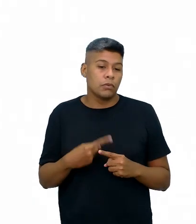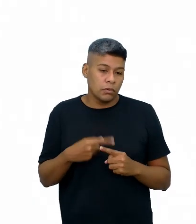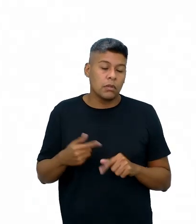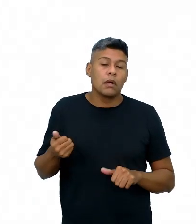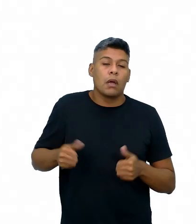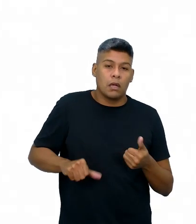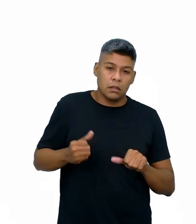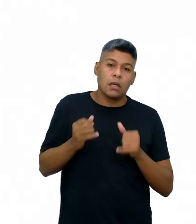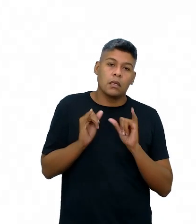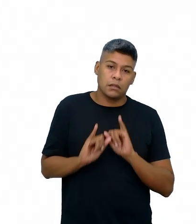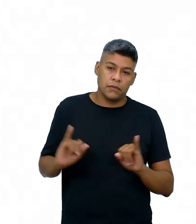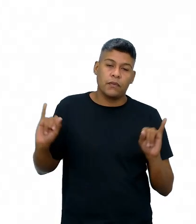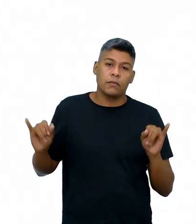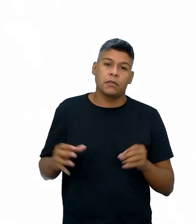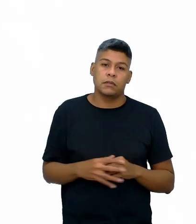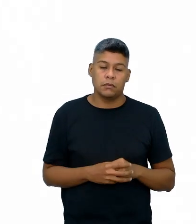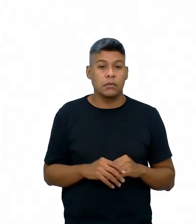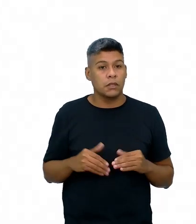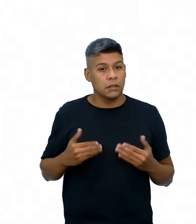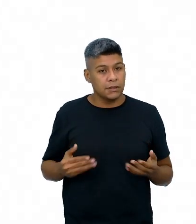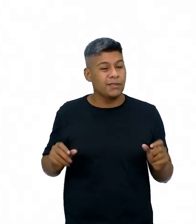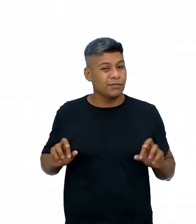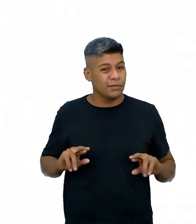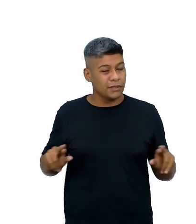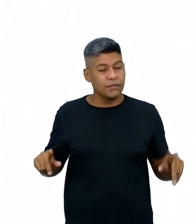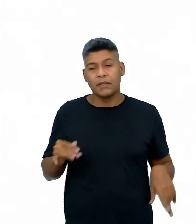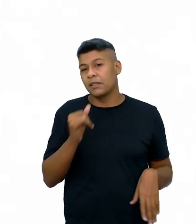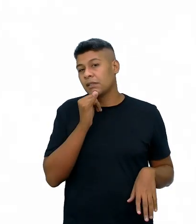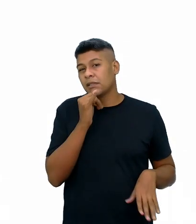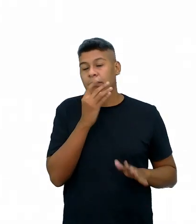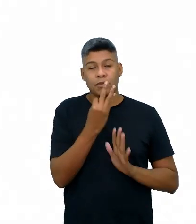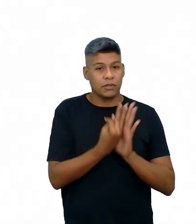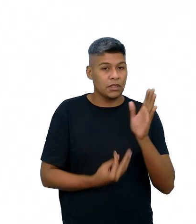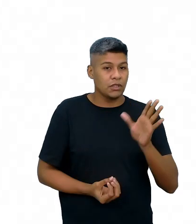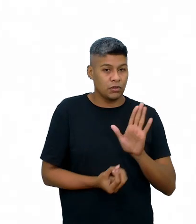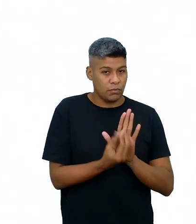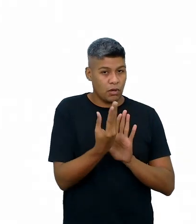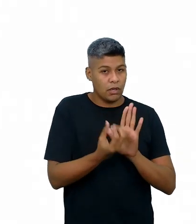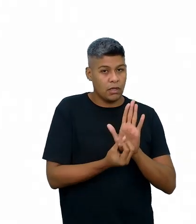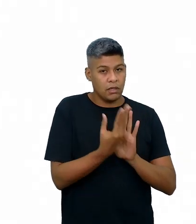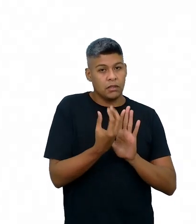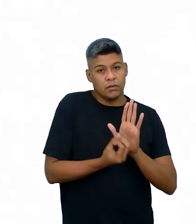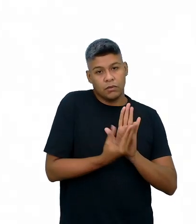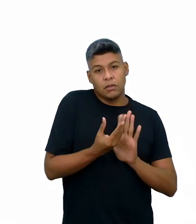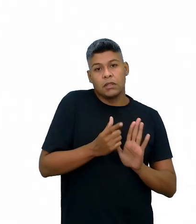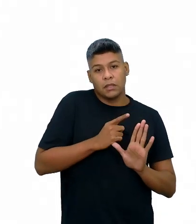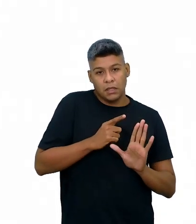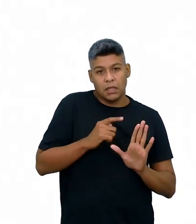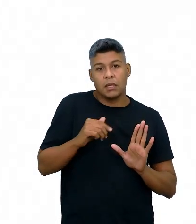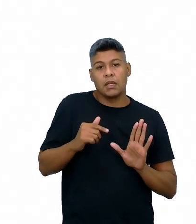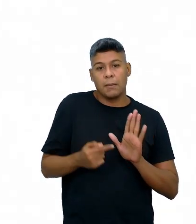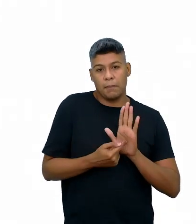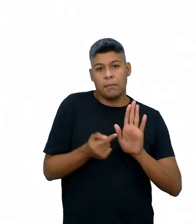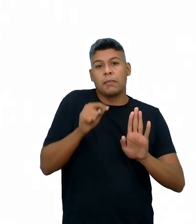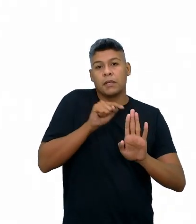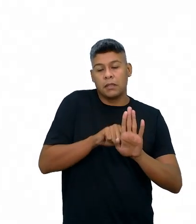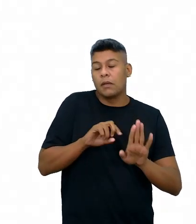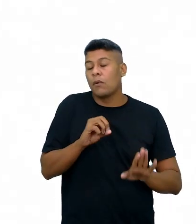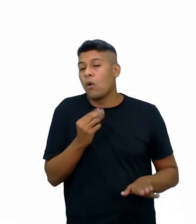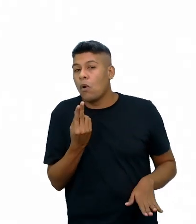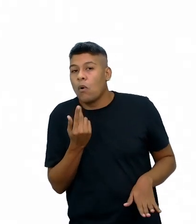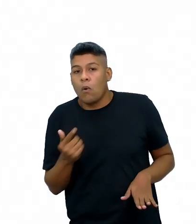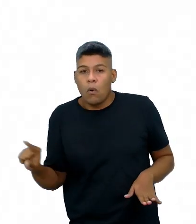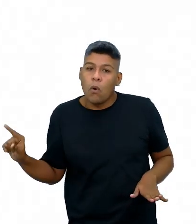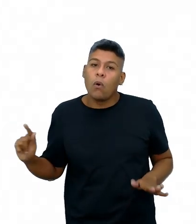a informação. Então, é diferente, por exemplo, do texto poético, que contém muitas metáforas, por exemplo, né? Ou outras